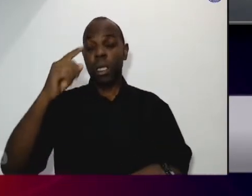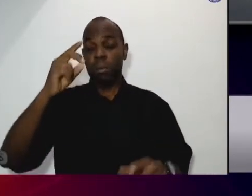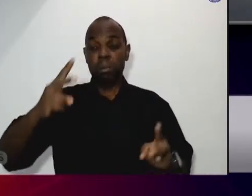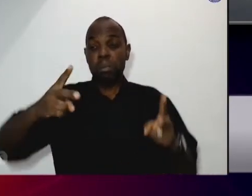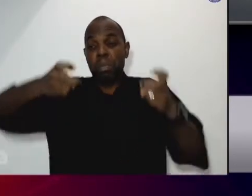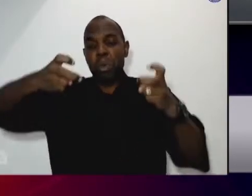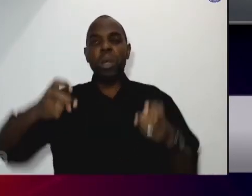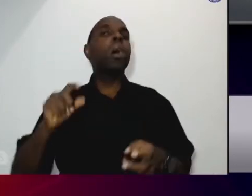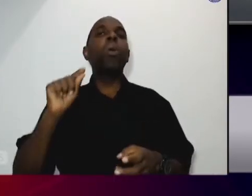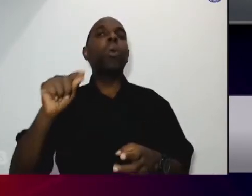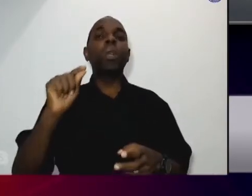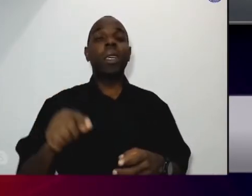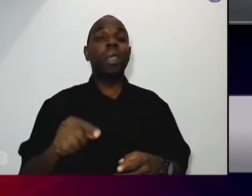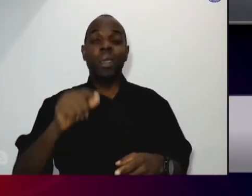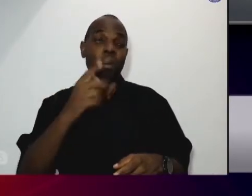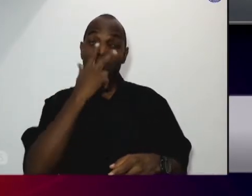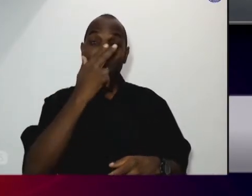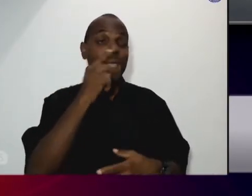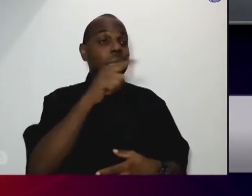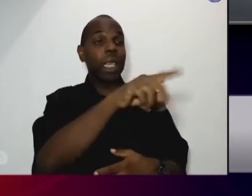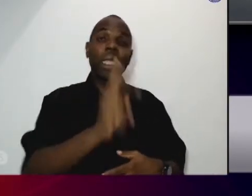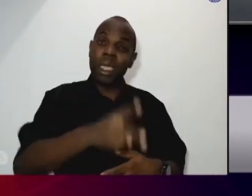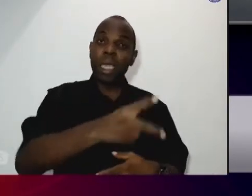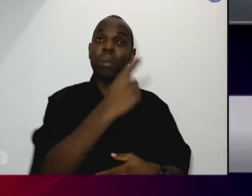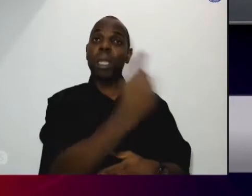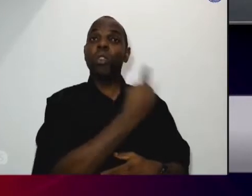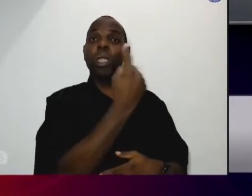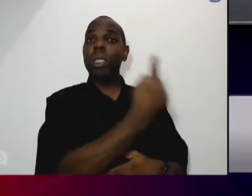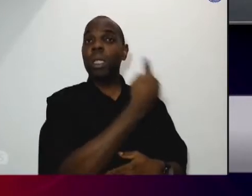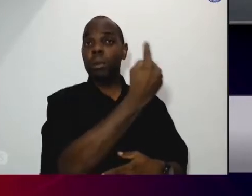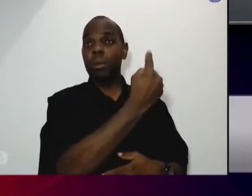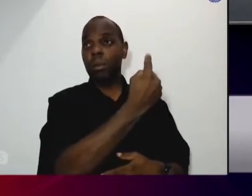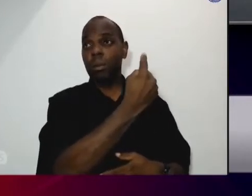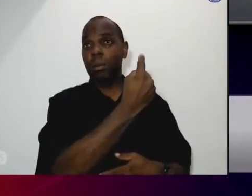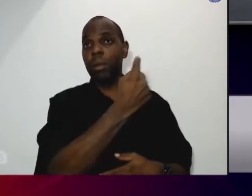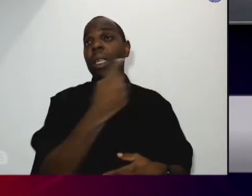acolhimento porque elas precisam às vezes falar